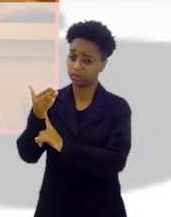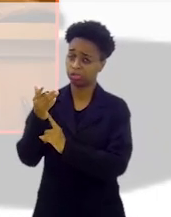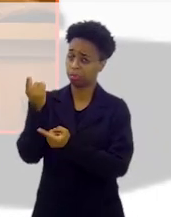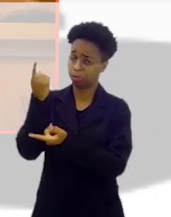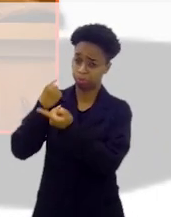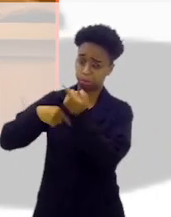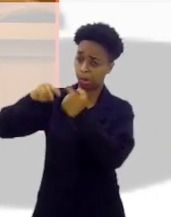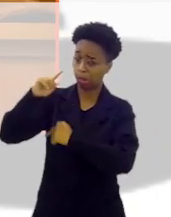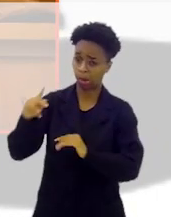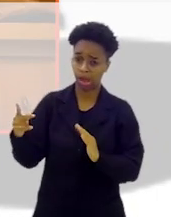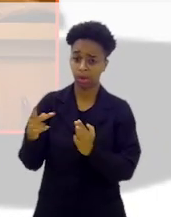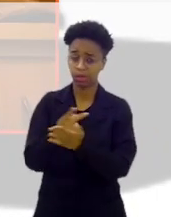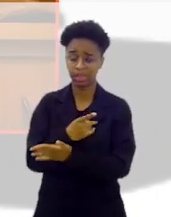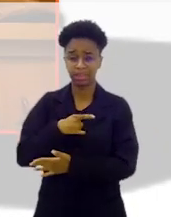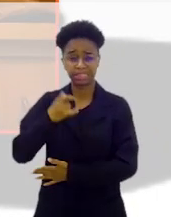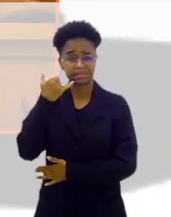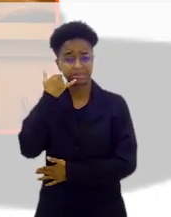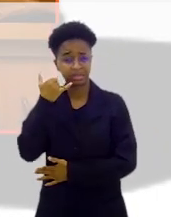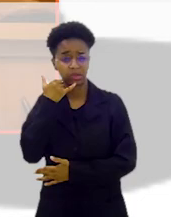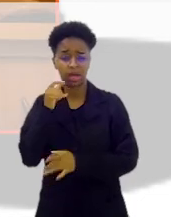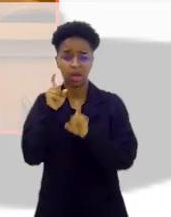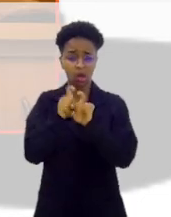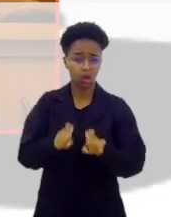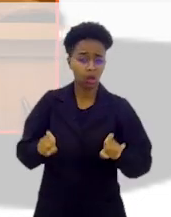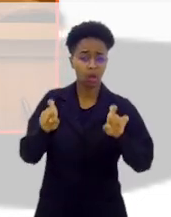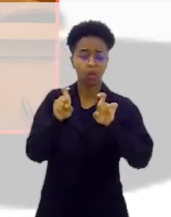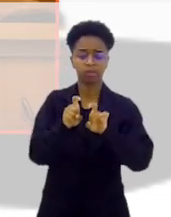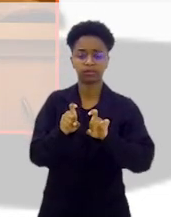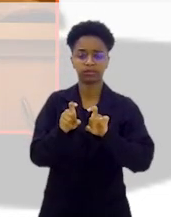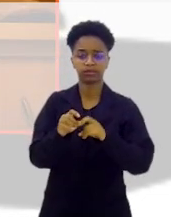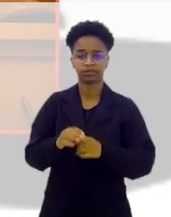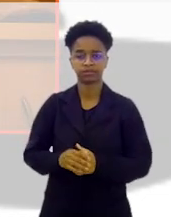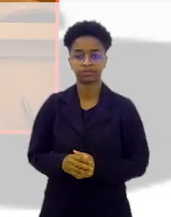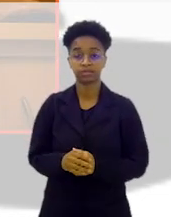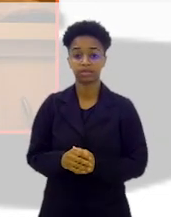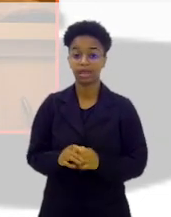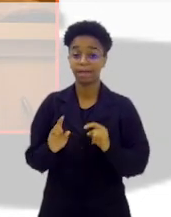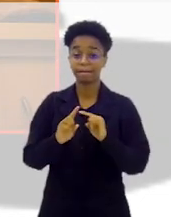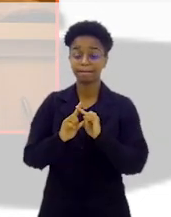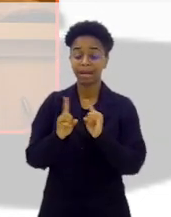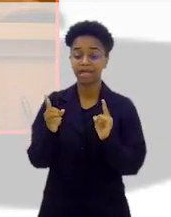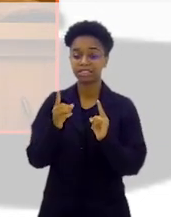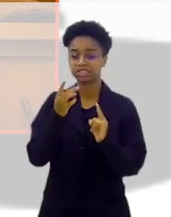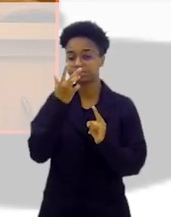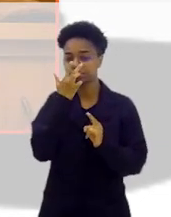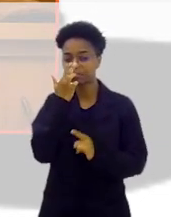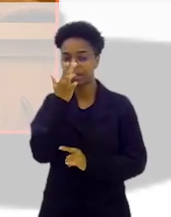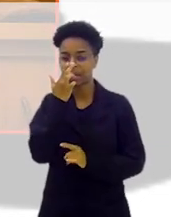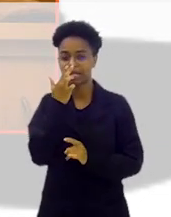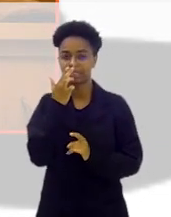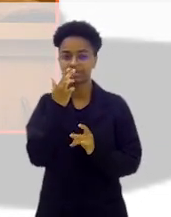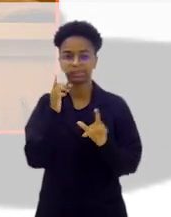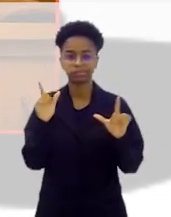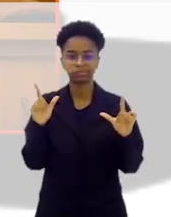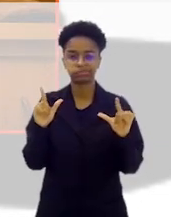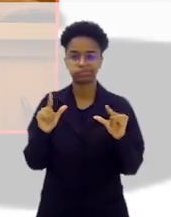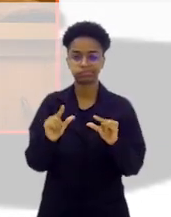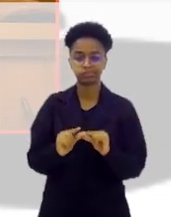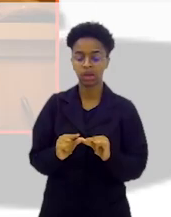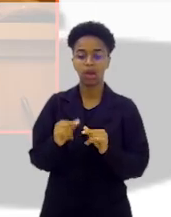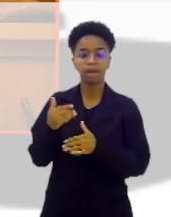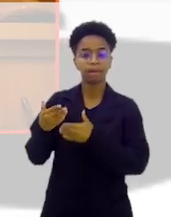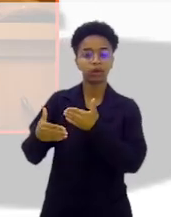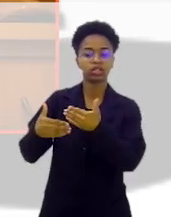apurada que está surgindo aí com o telefone celular e os computadores, elas mitigam todo o